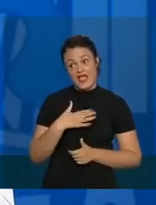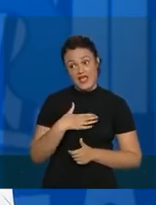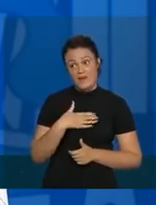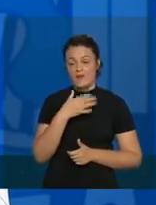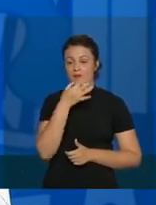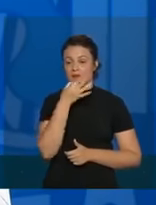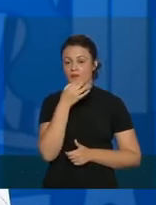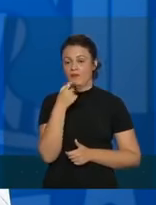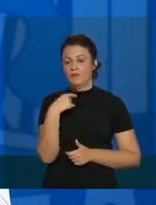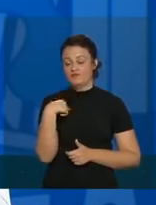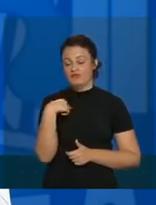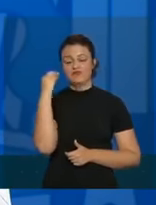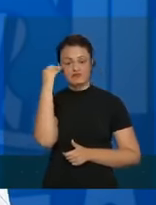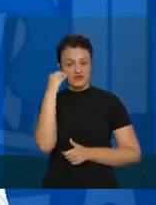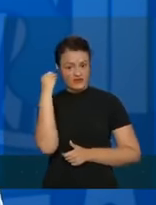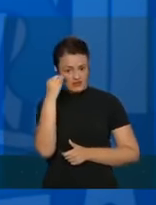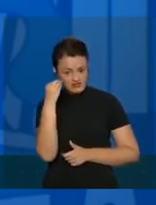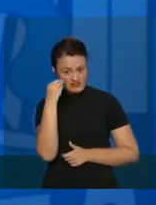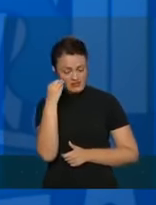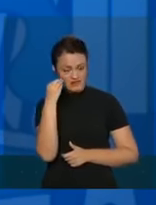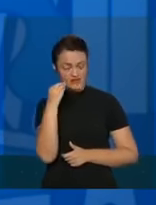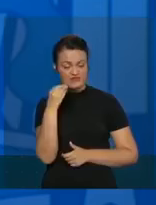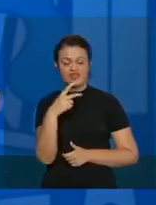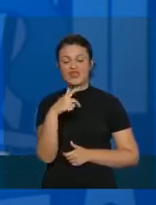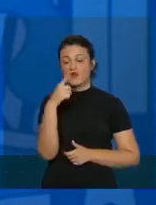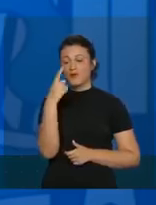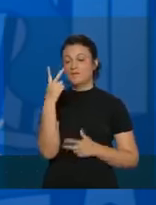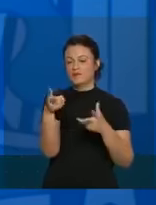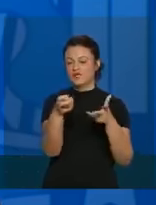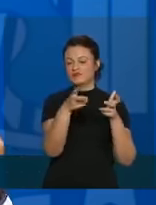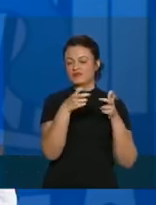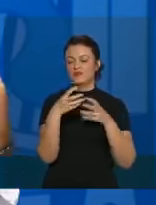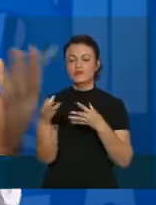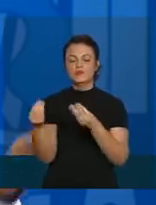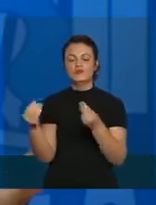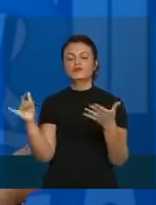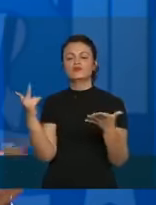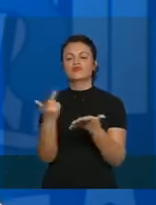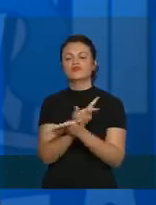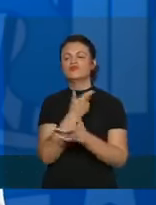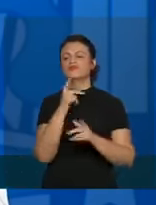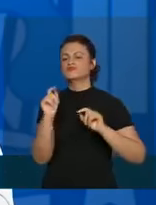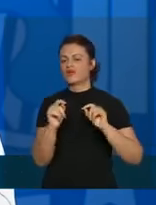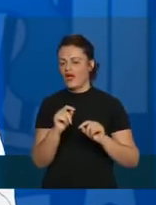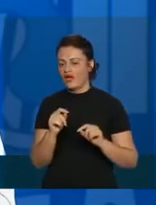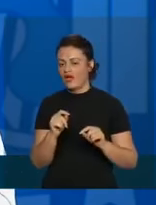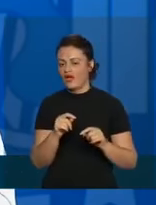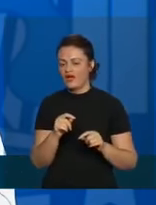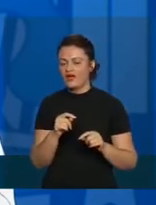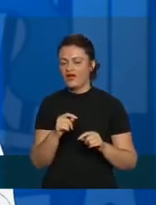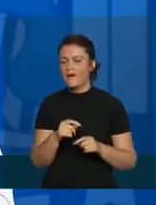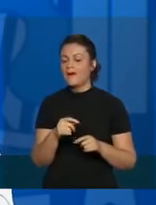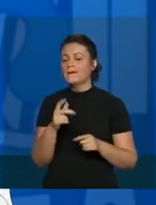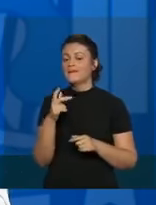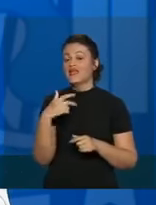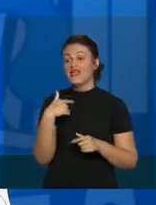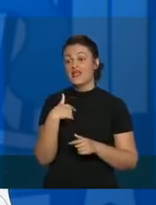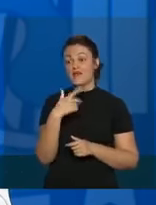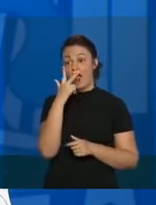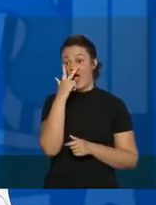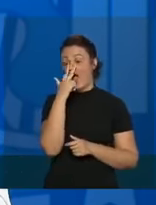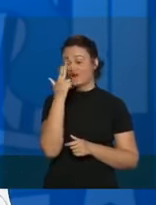experiência, eu tenho visto muitos casos, a impressão que eu